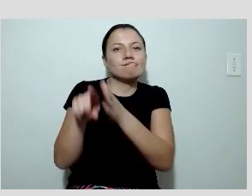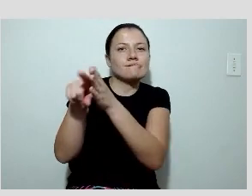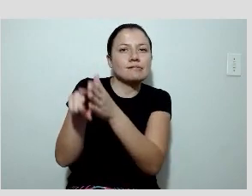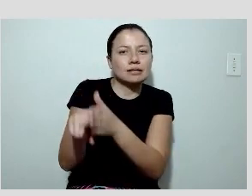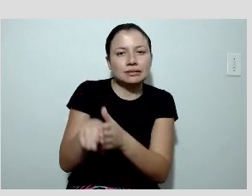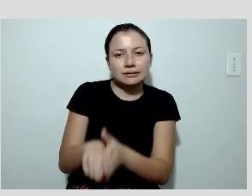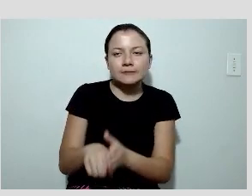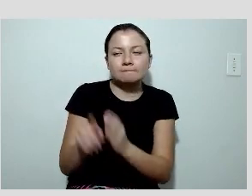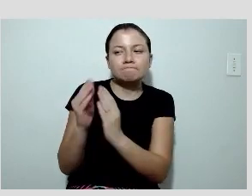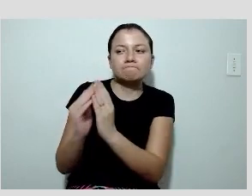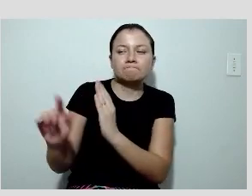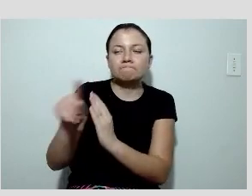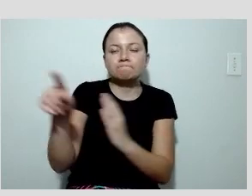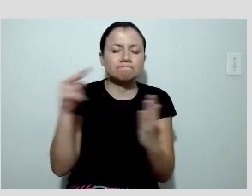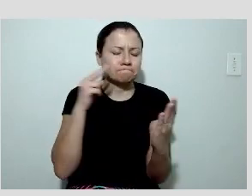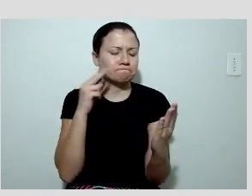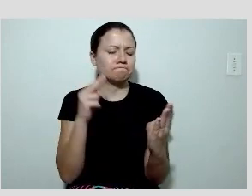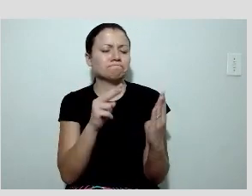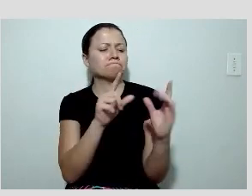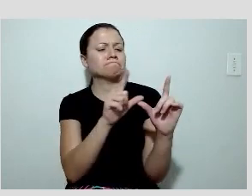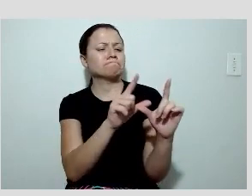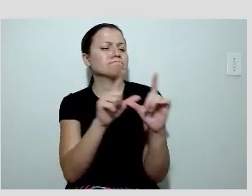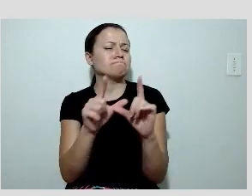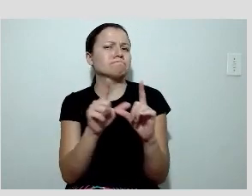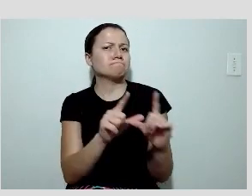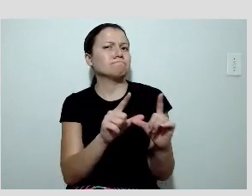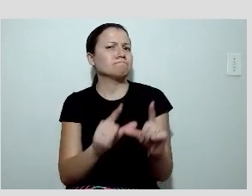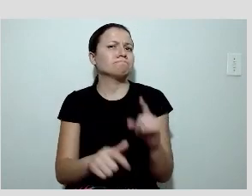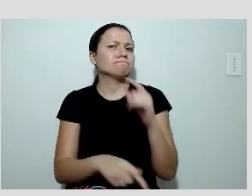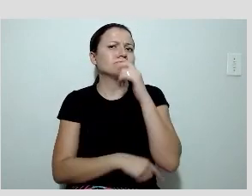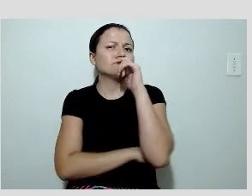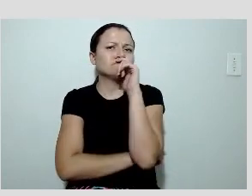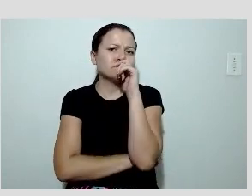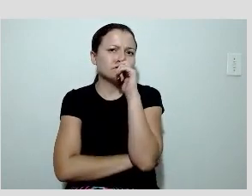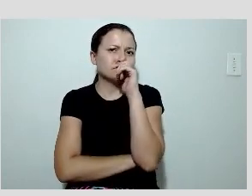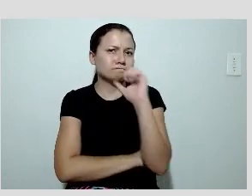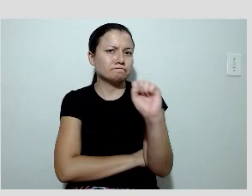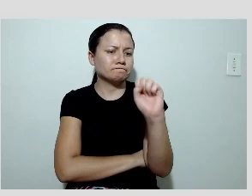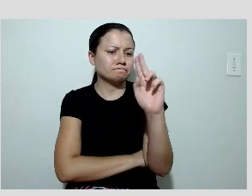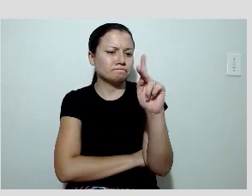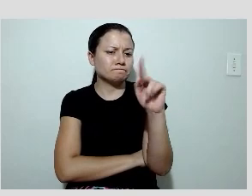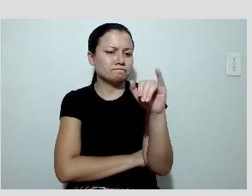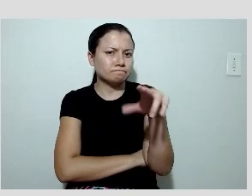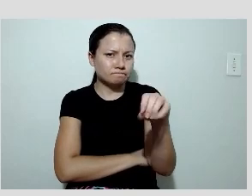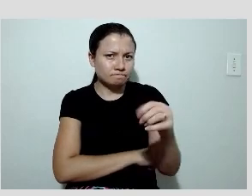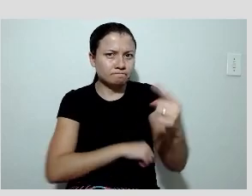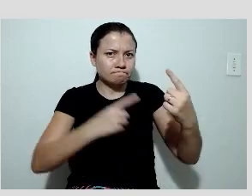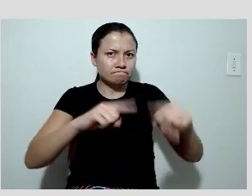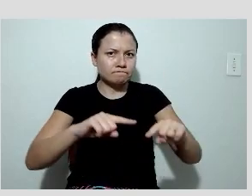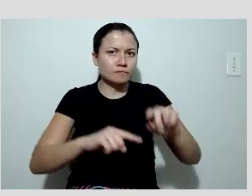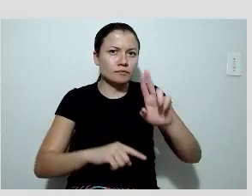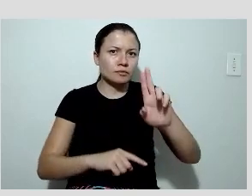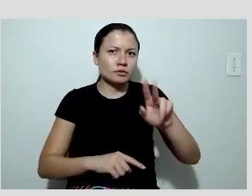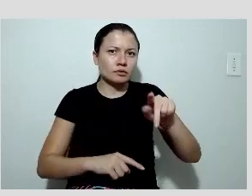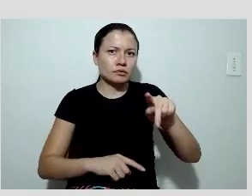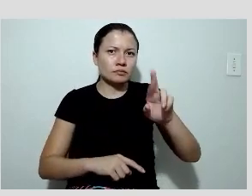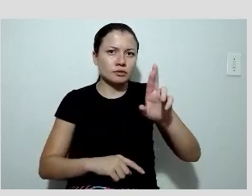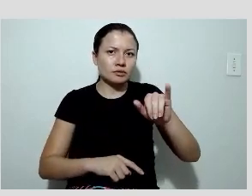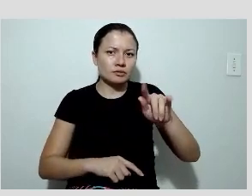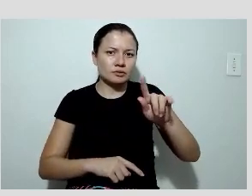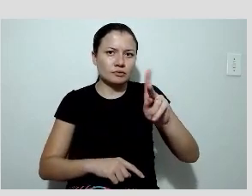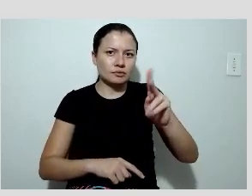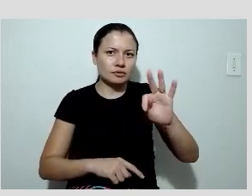passar a ver uma imagem supina e uma imagem upright, que é com o paciente sentado. e a gente